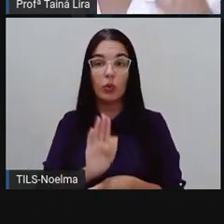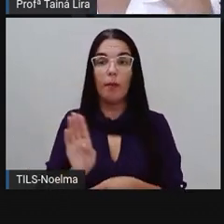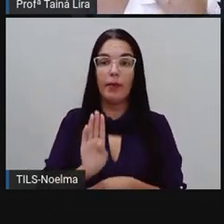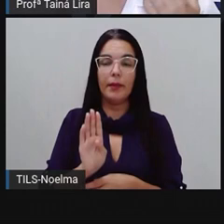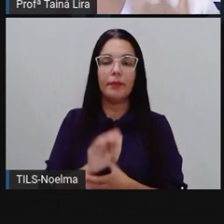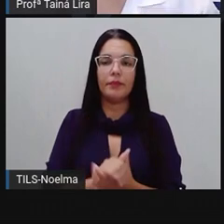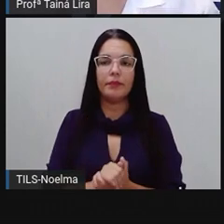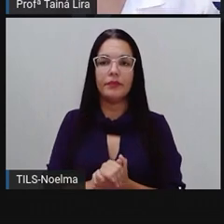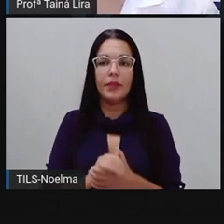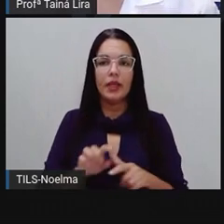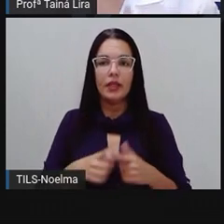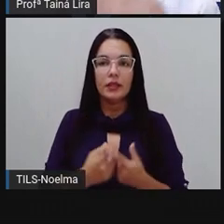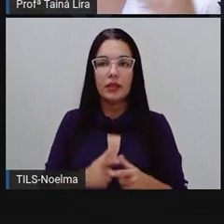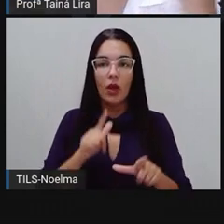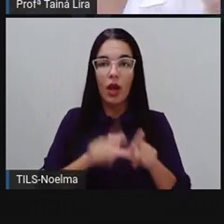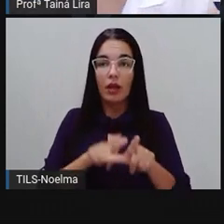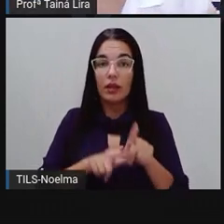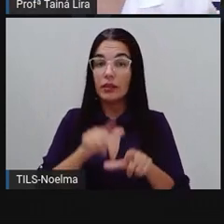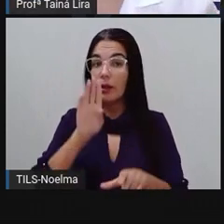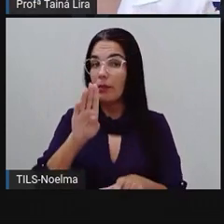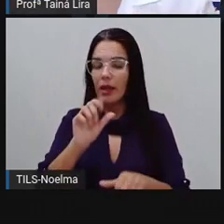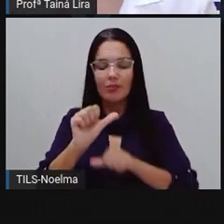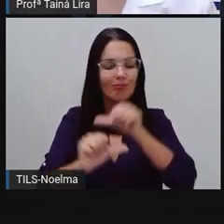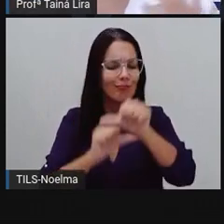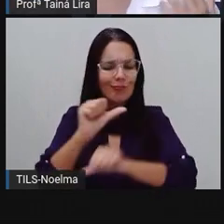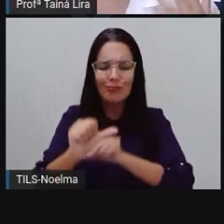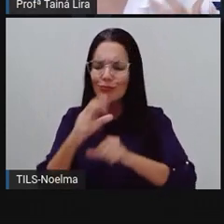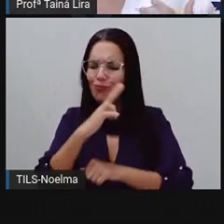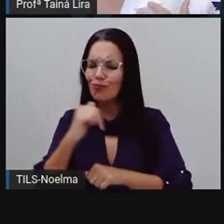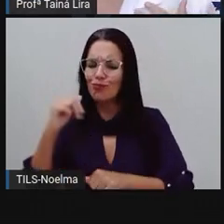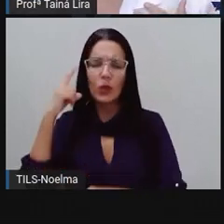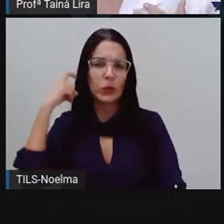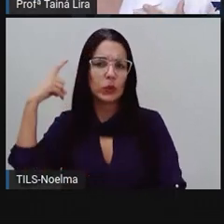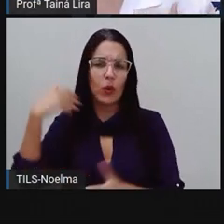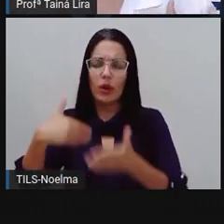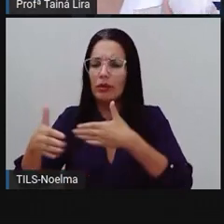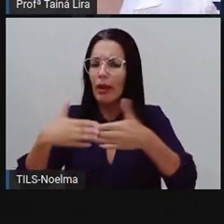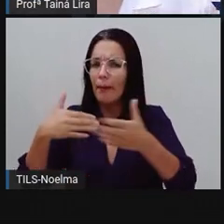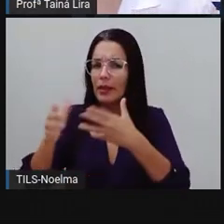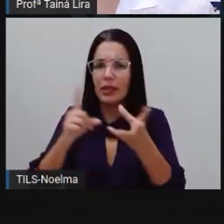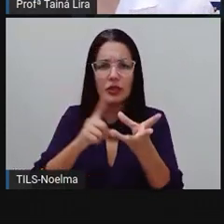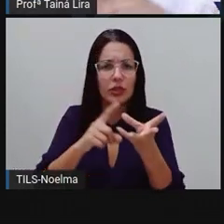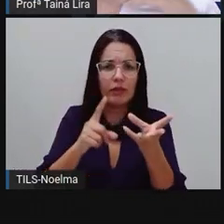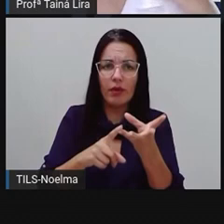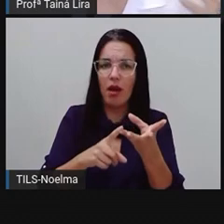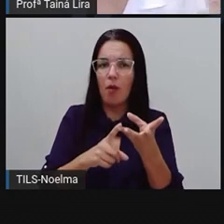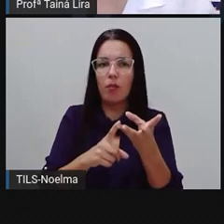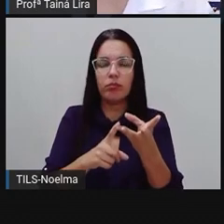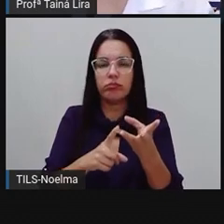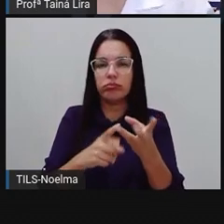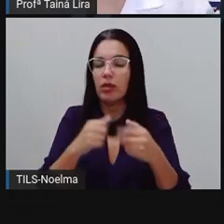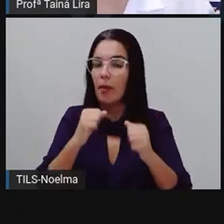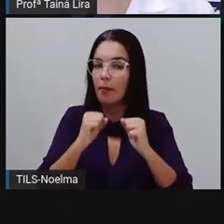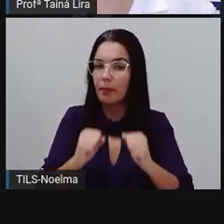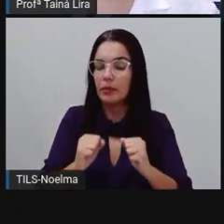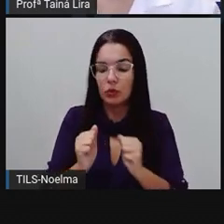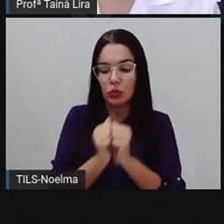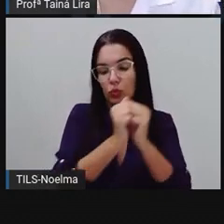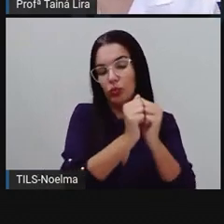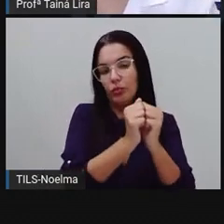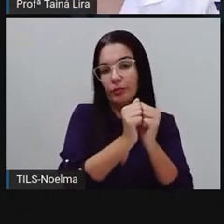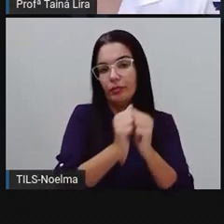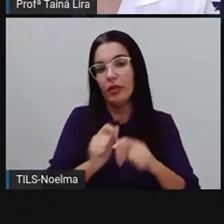Então, a letra B não vai mudar o som, independente aí da vogal, ó, que ele esteja acompanhando.